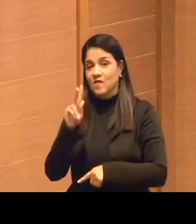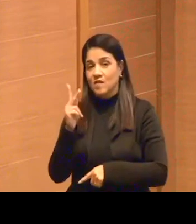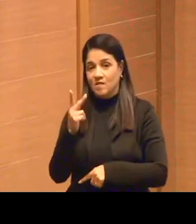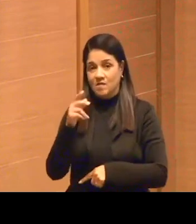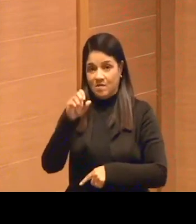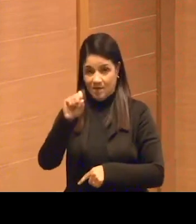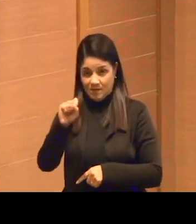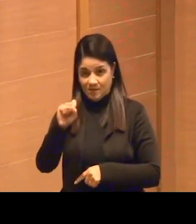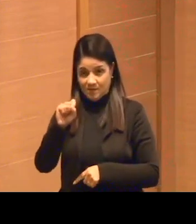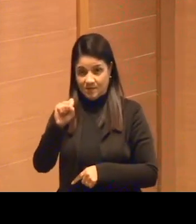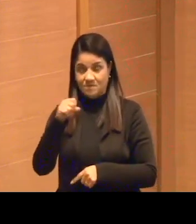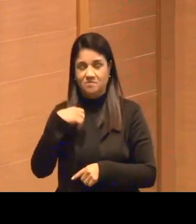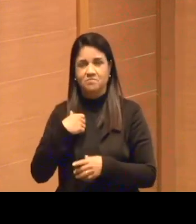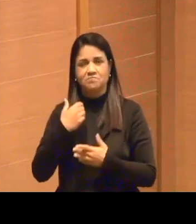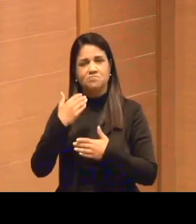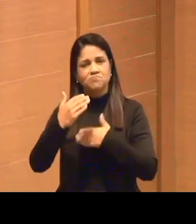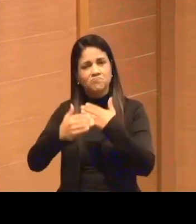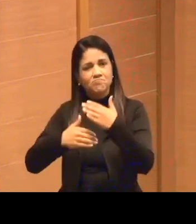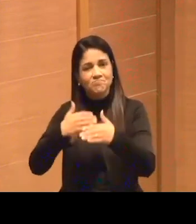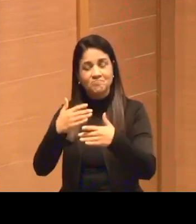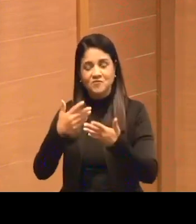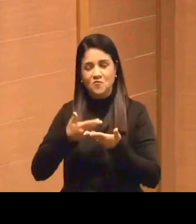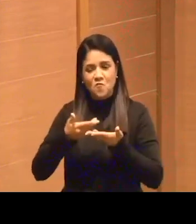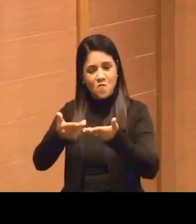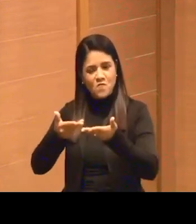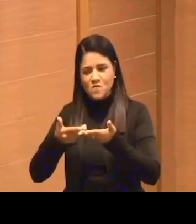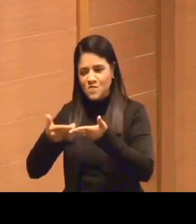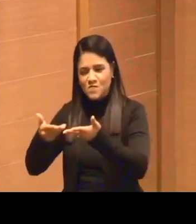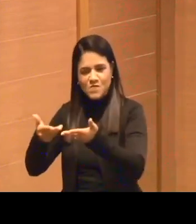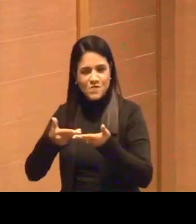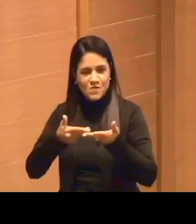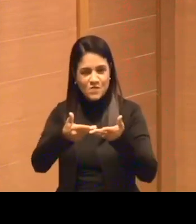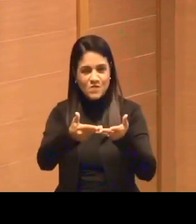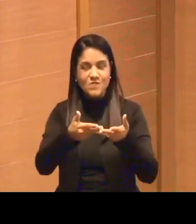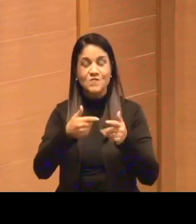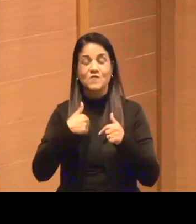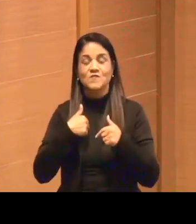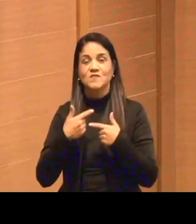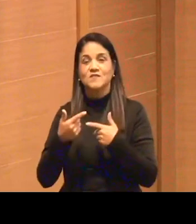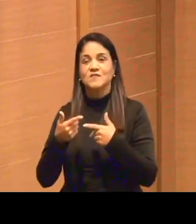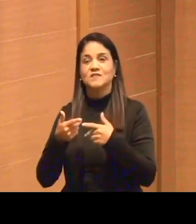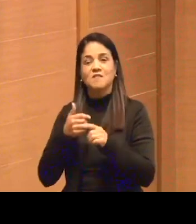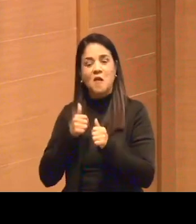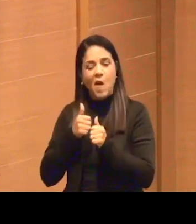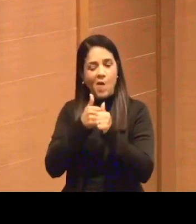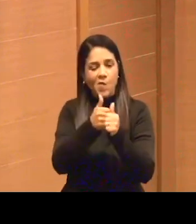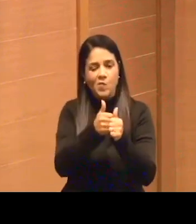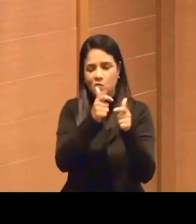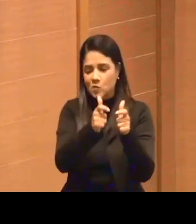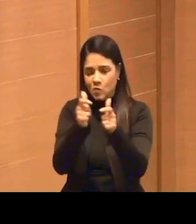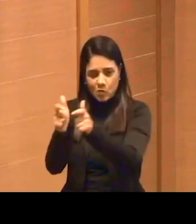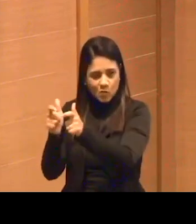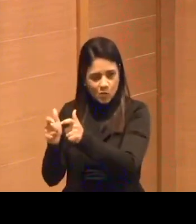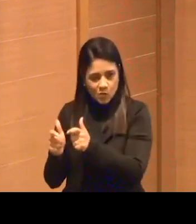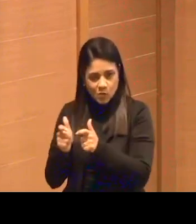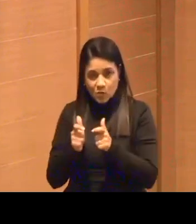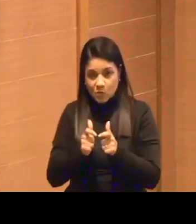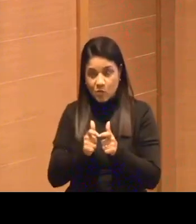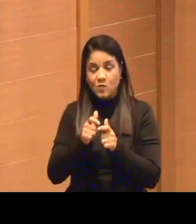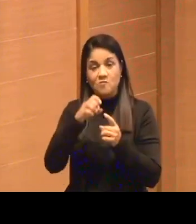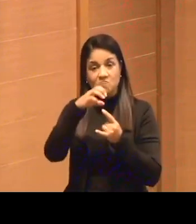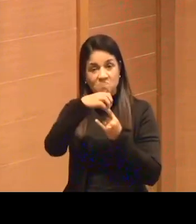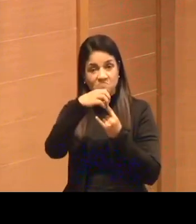Mais adiante, comecei a ter a honra de ser convidado, e estive em alguns lugares, acompanhando as coisas da